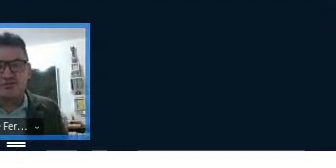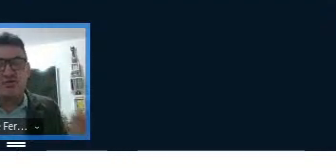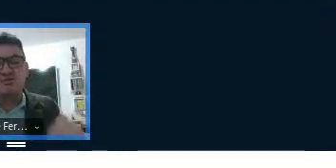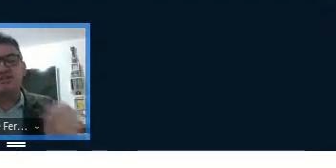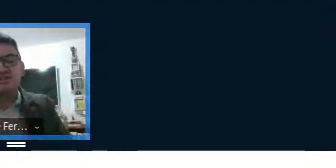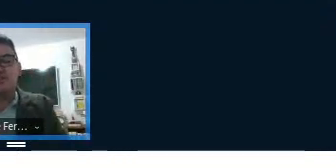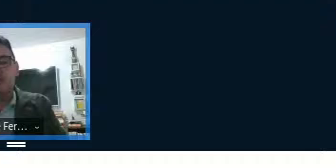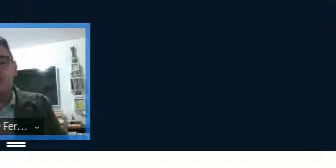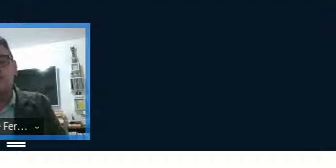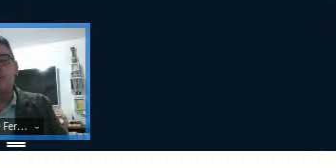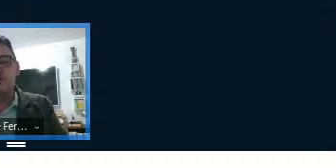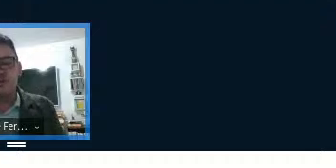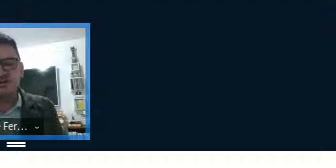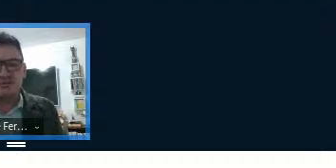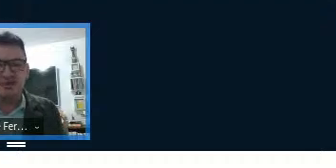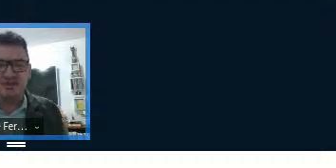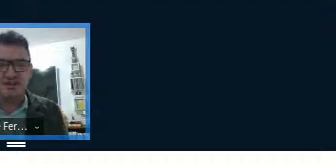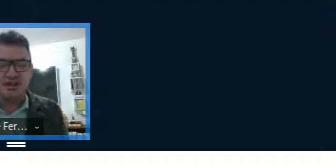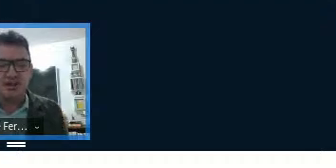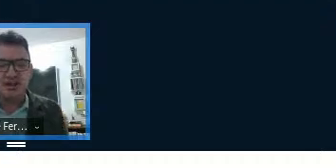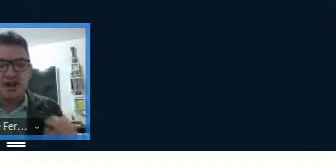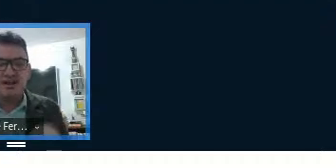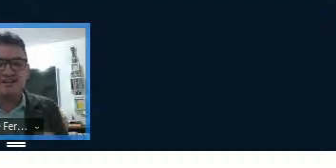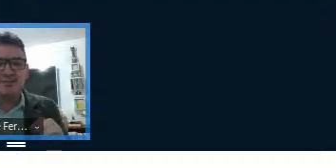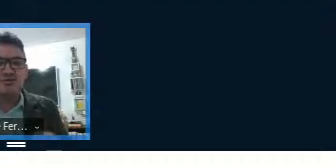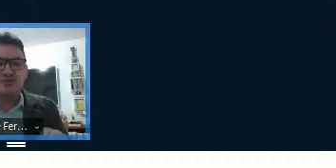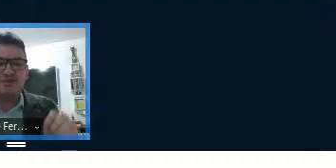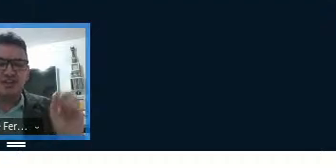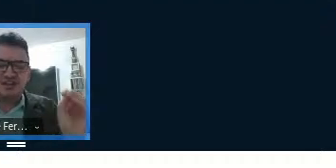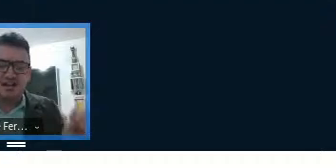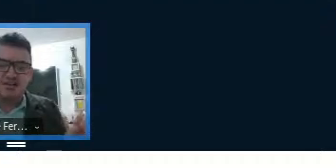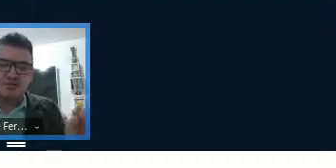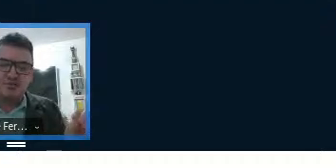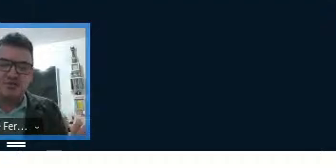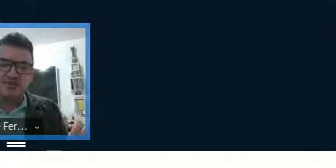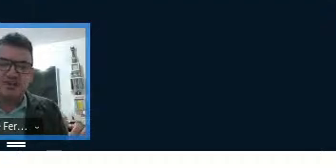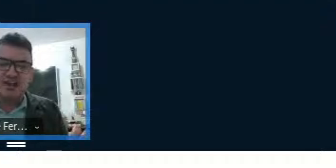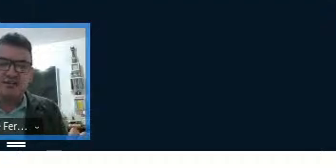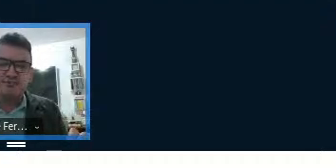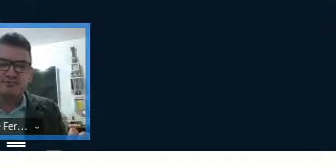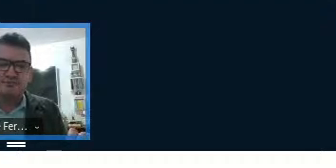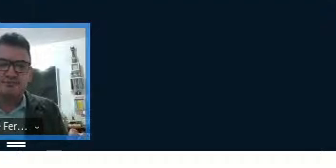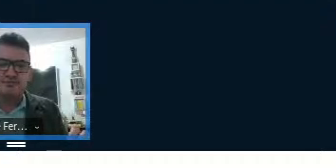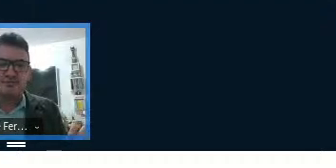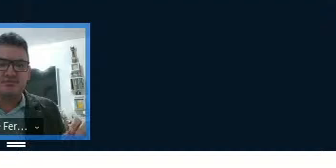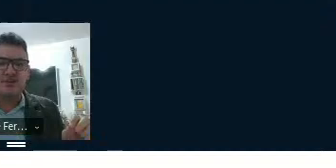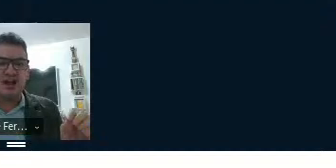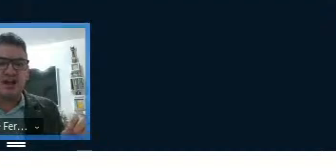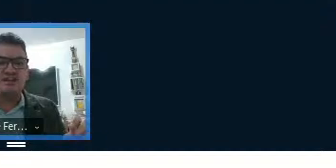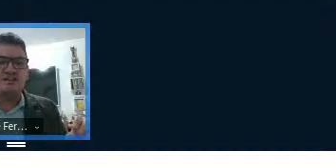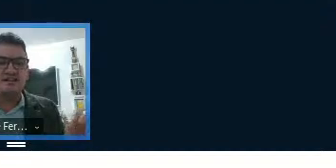português. Então, como transpôr isso para o japonês? A exemplo disso aqui que está lá no primeiro mistério,